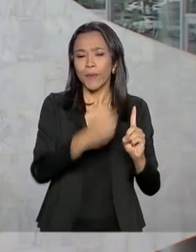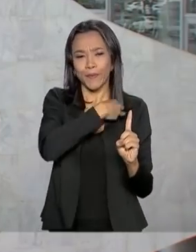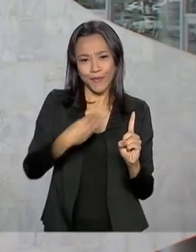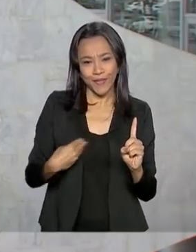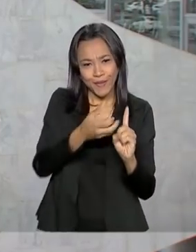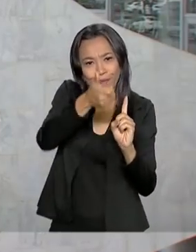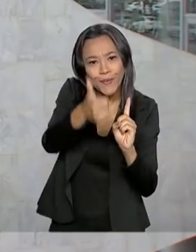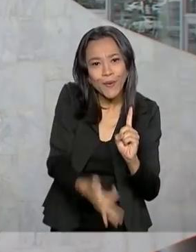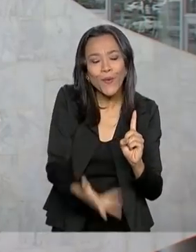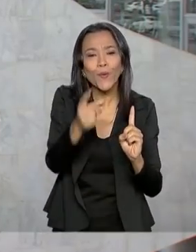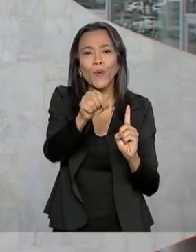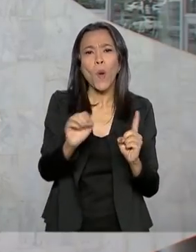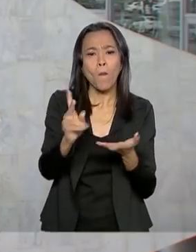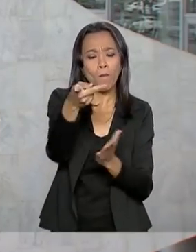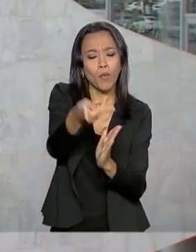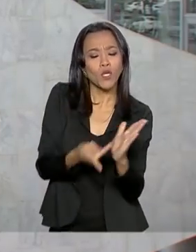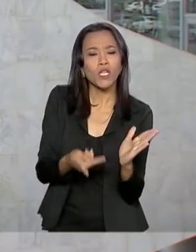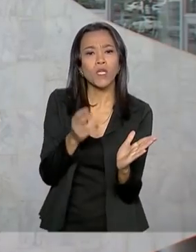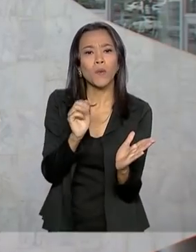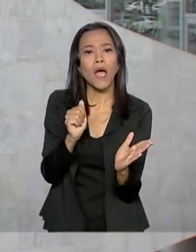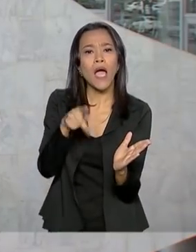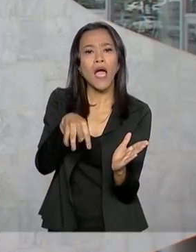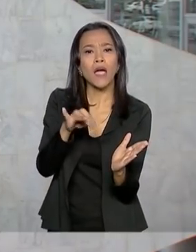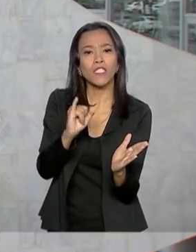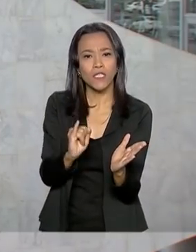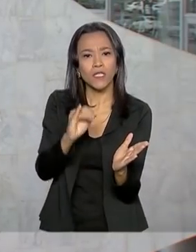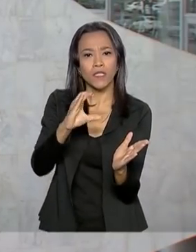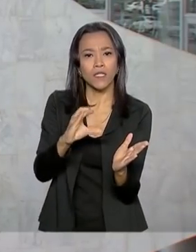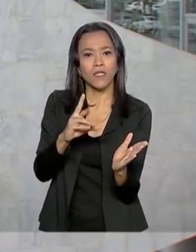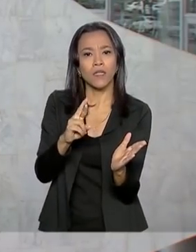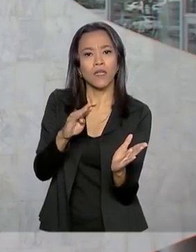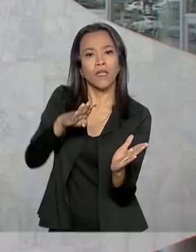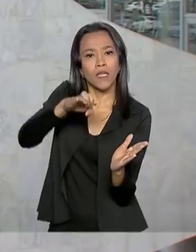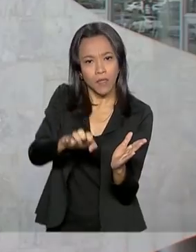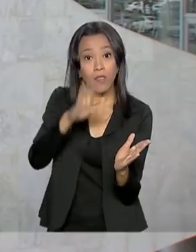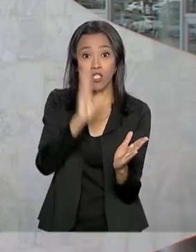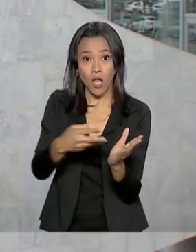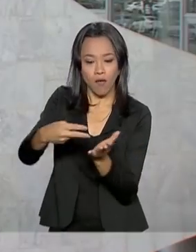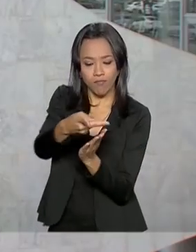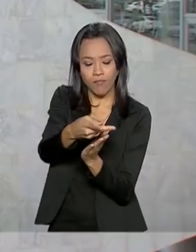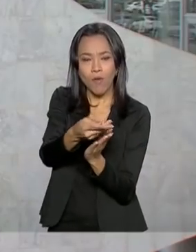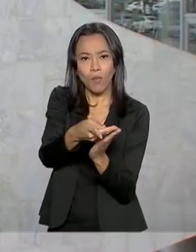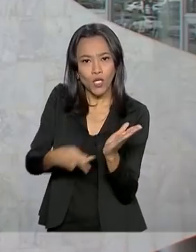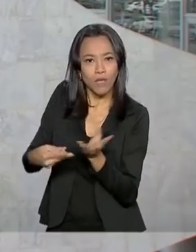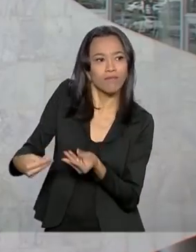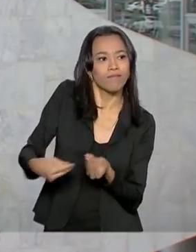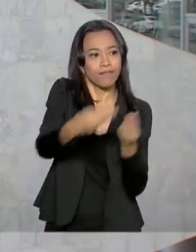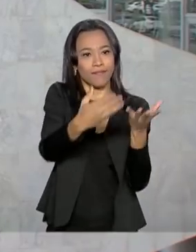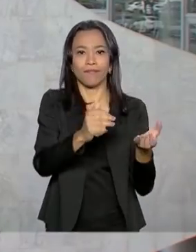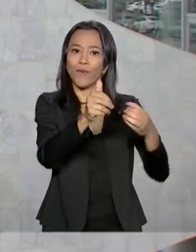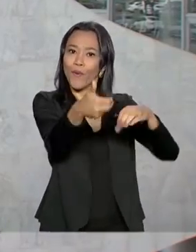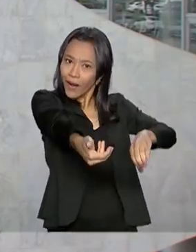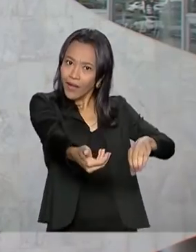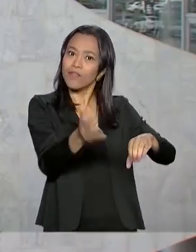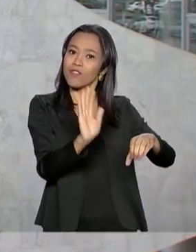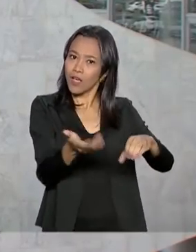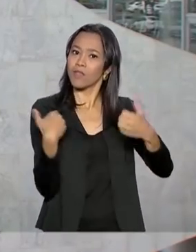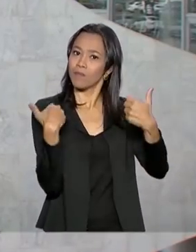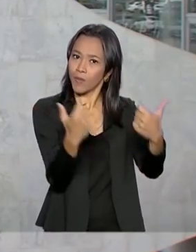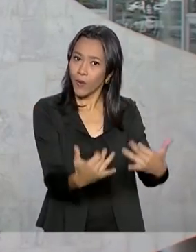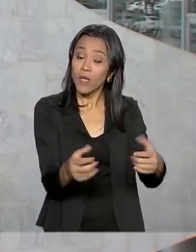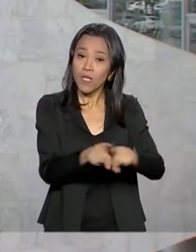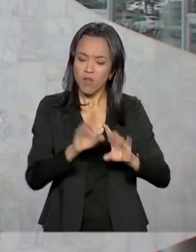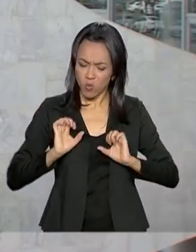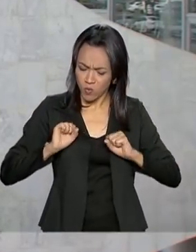projeto anticrime enviado já no início do governo ao Congresso Nacional e do esforço